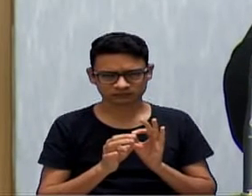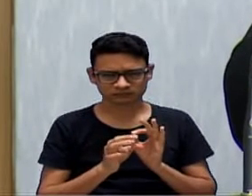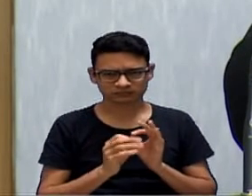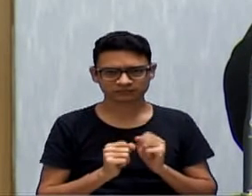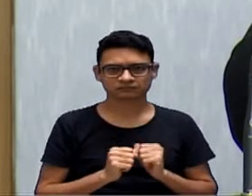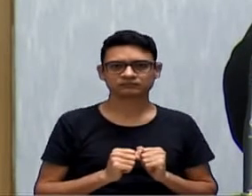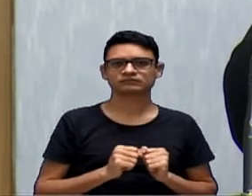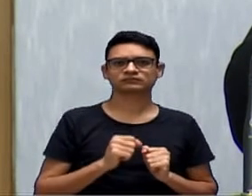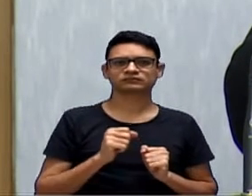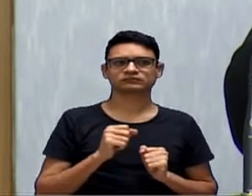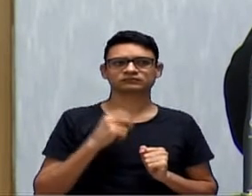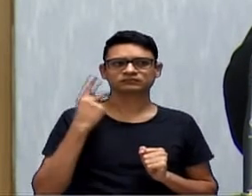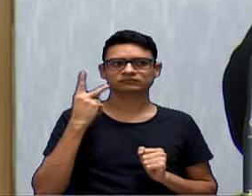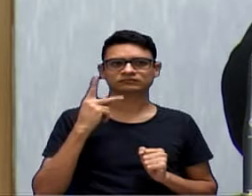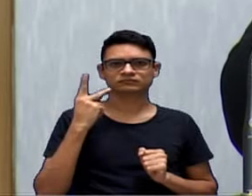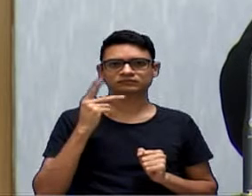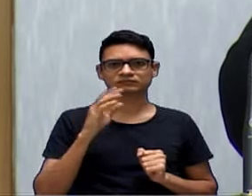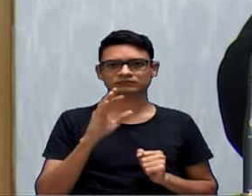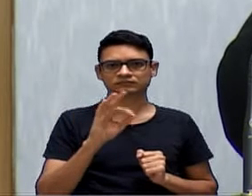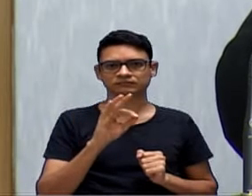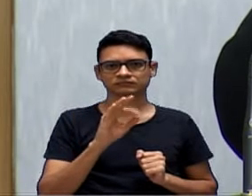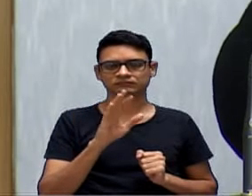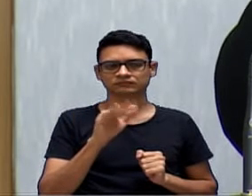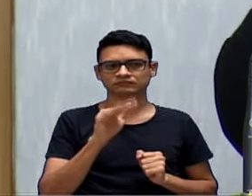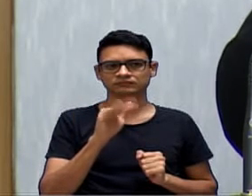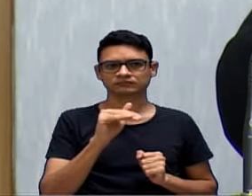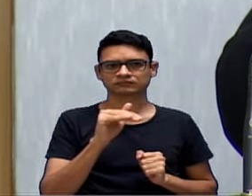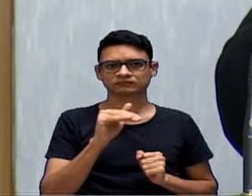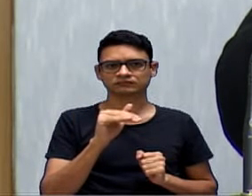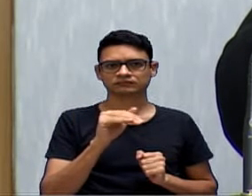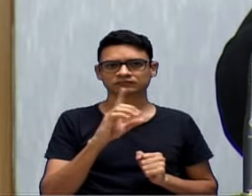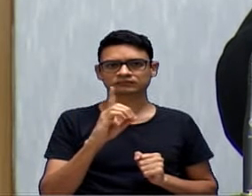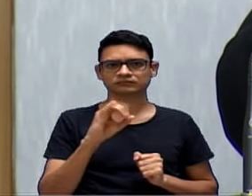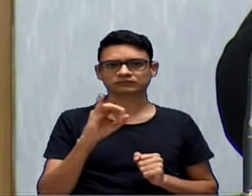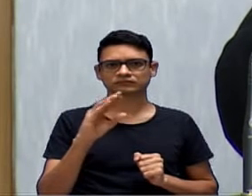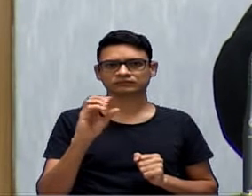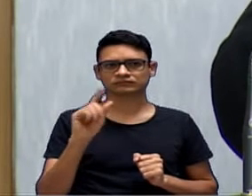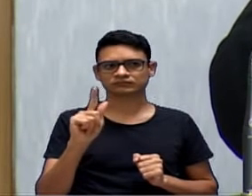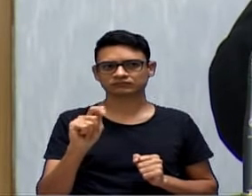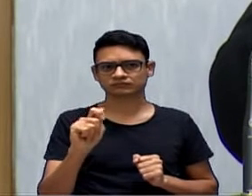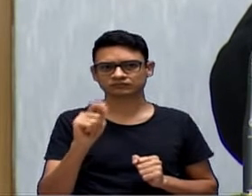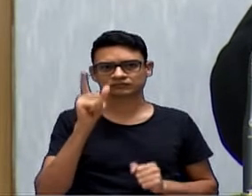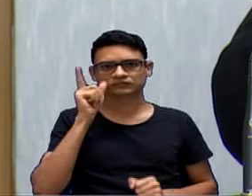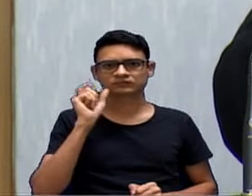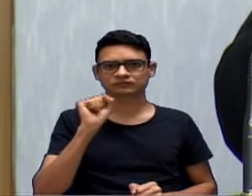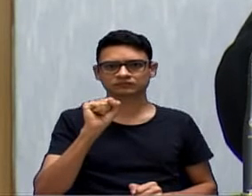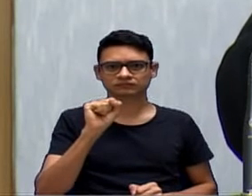vereador... Vereador... Vereador... Diogo, do Luiz Santos.